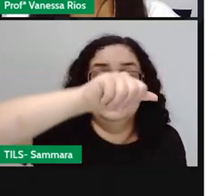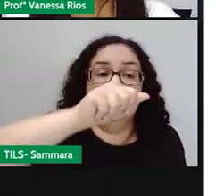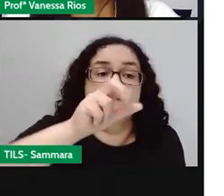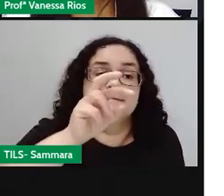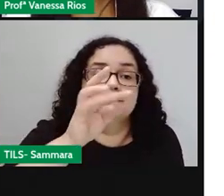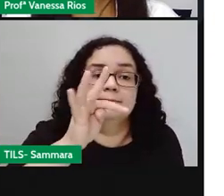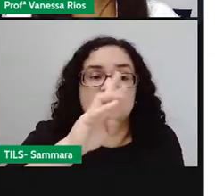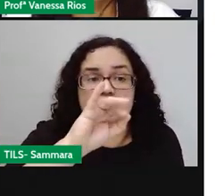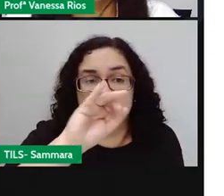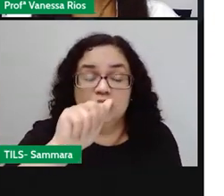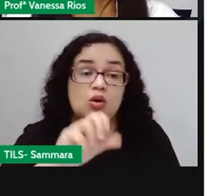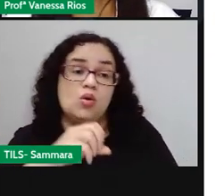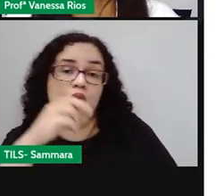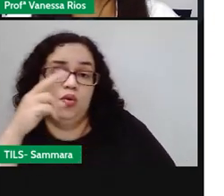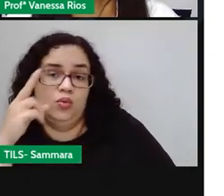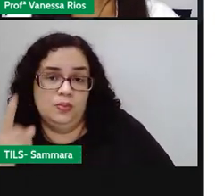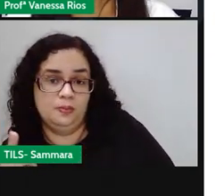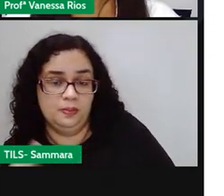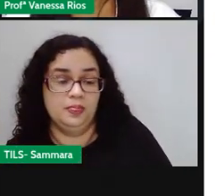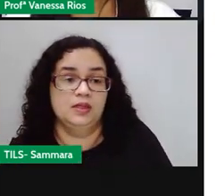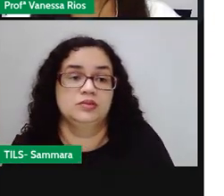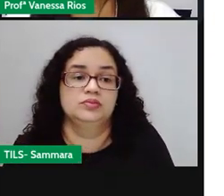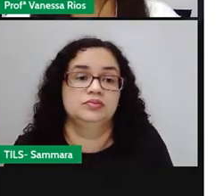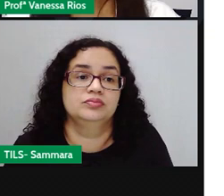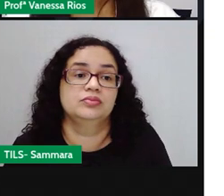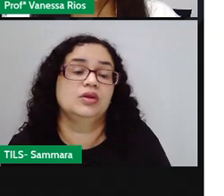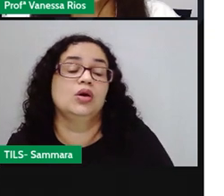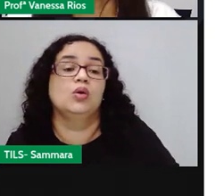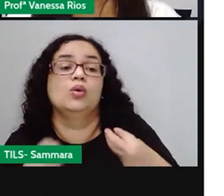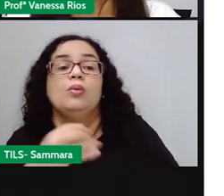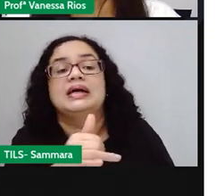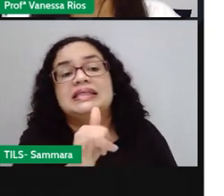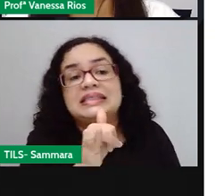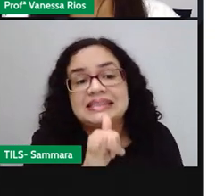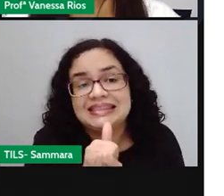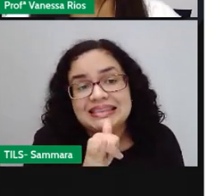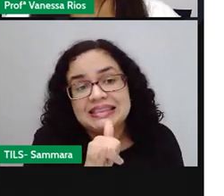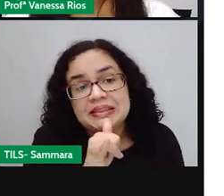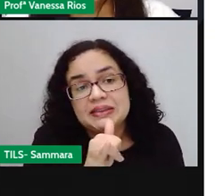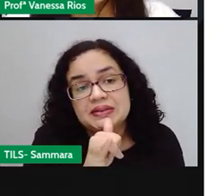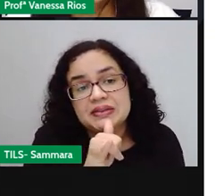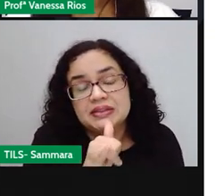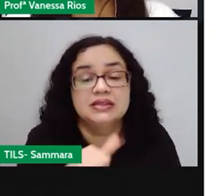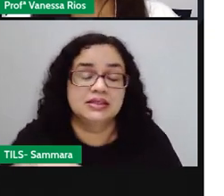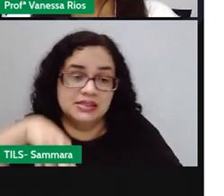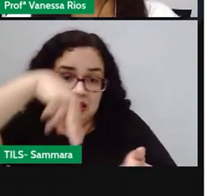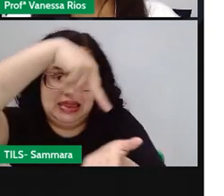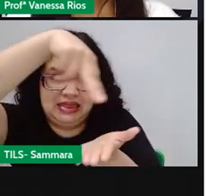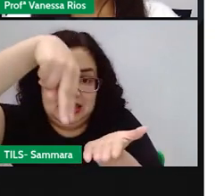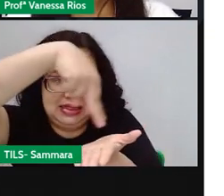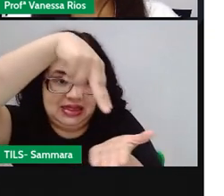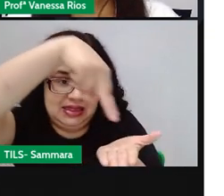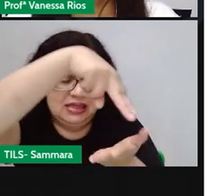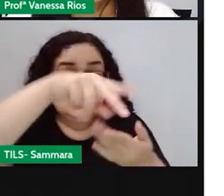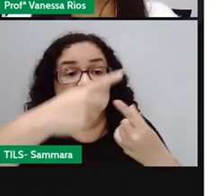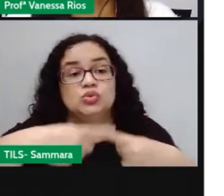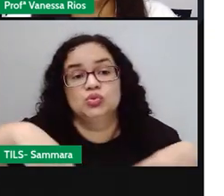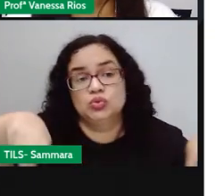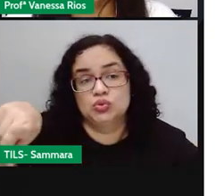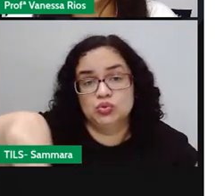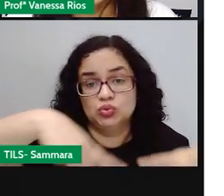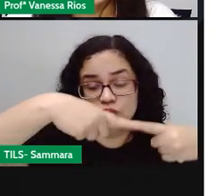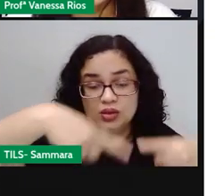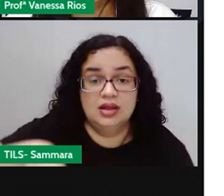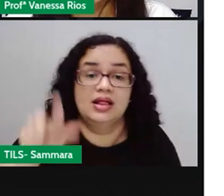patrimônio cultural imaterial. E como exemplo, a gente pode citar as danças, as músicas, a